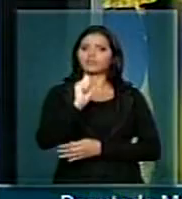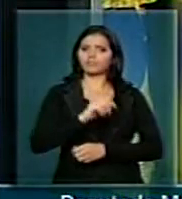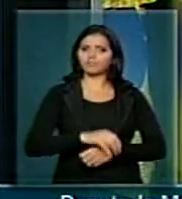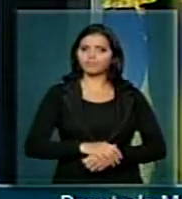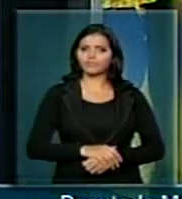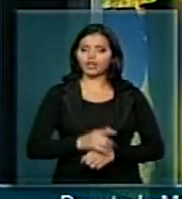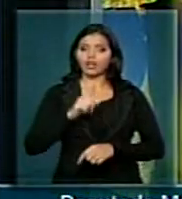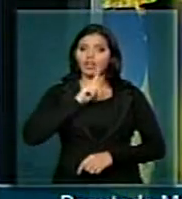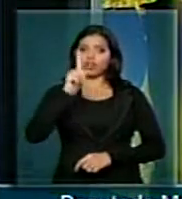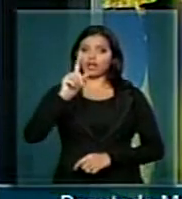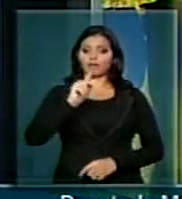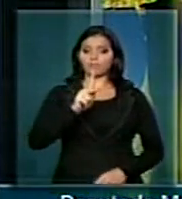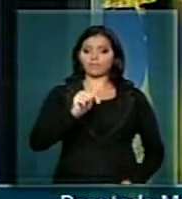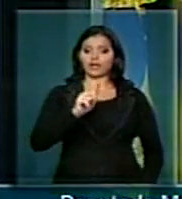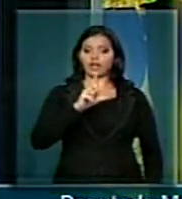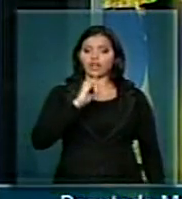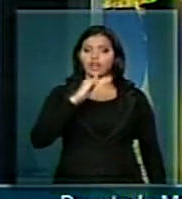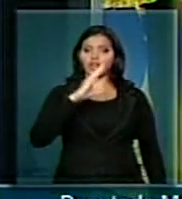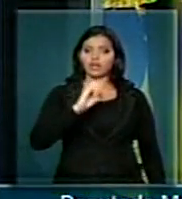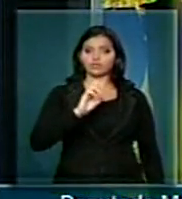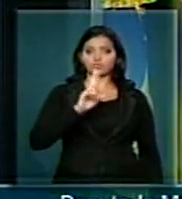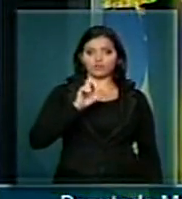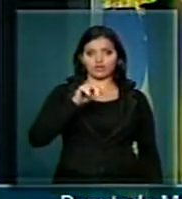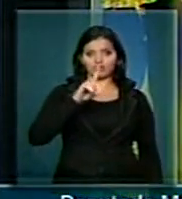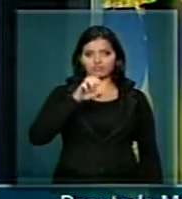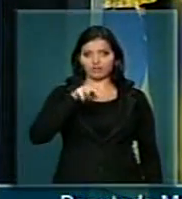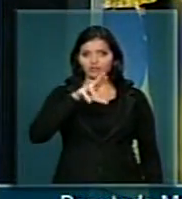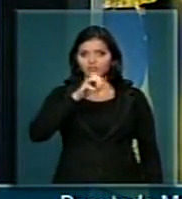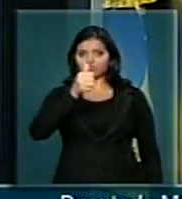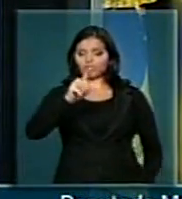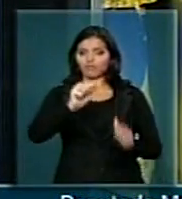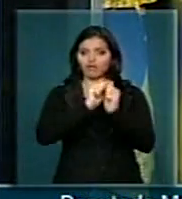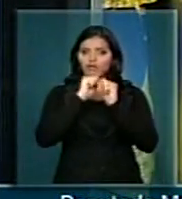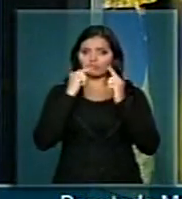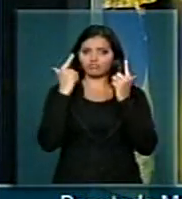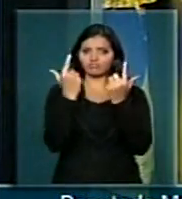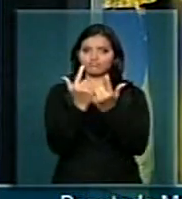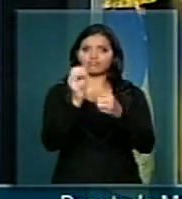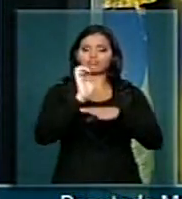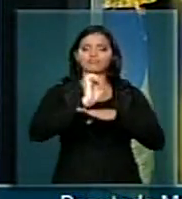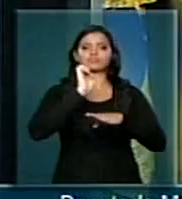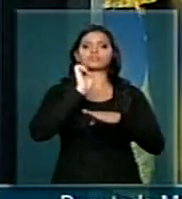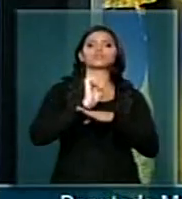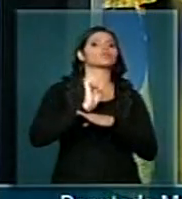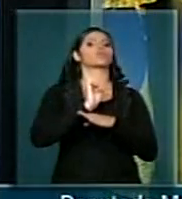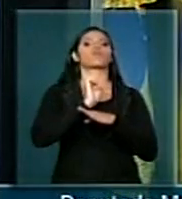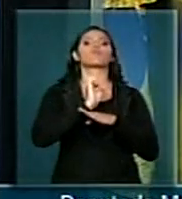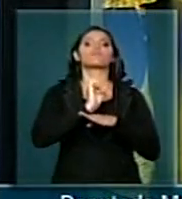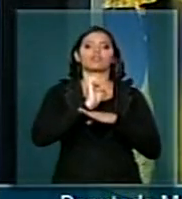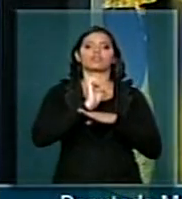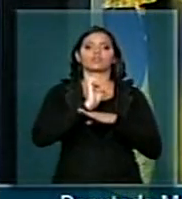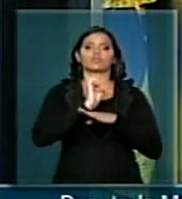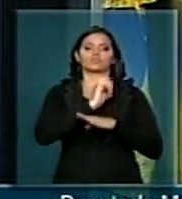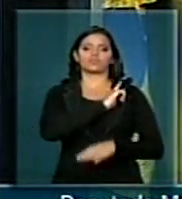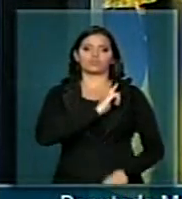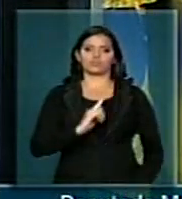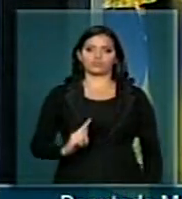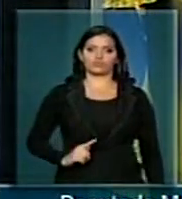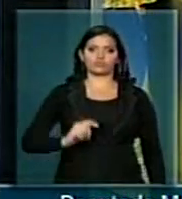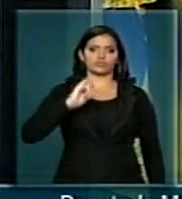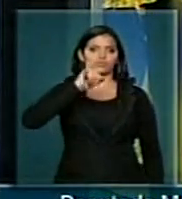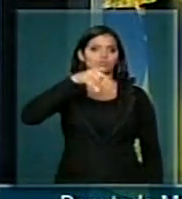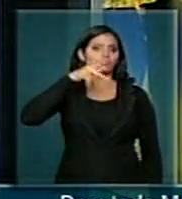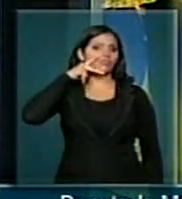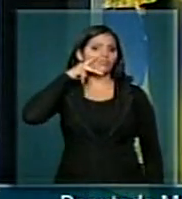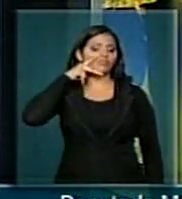Palácio da Redenção, casa do governo, do poder executivo, teve ontem um